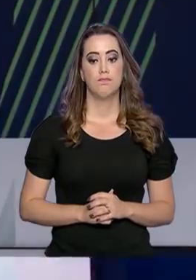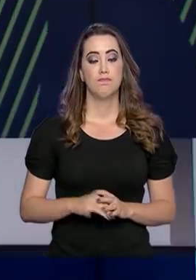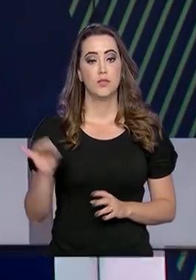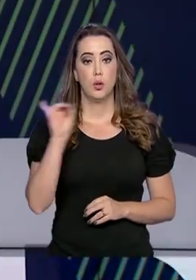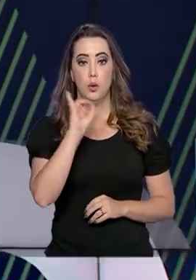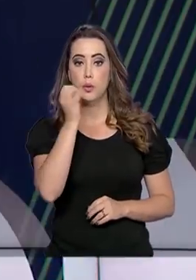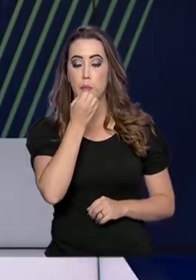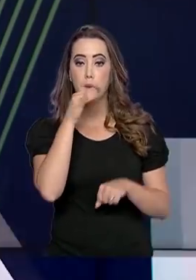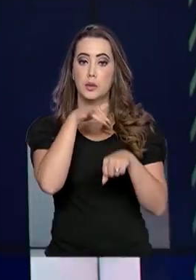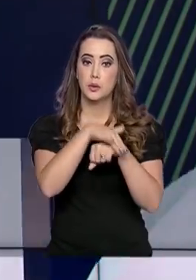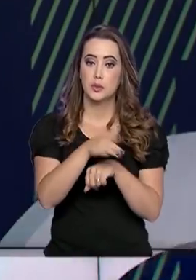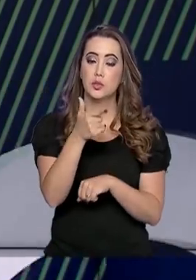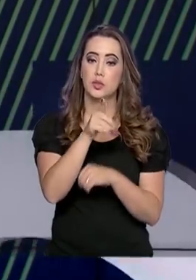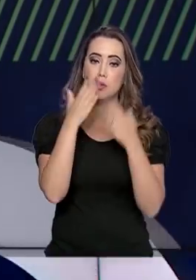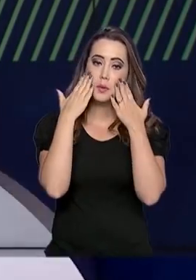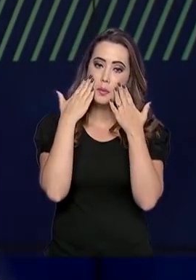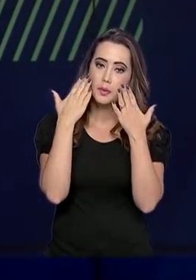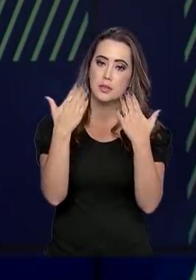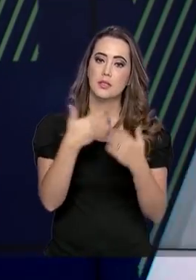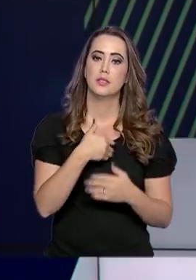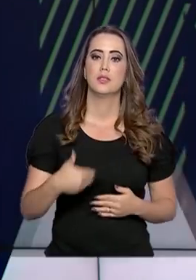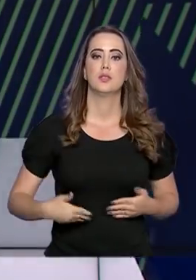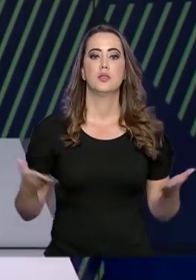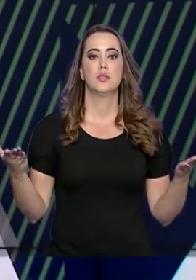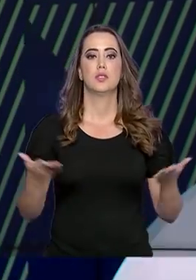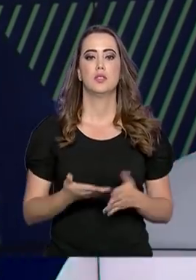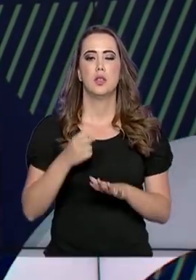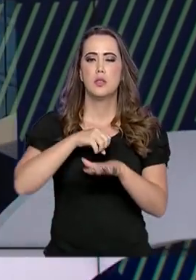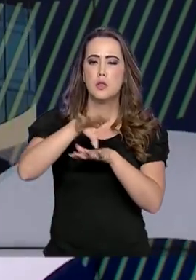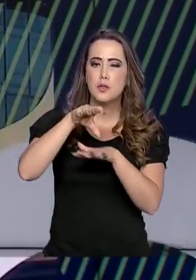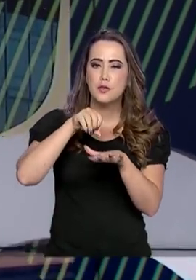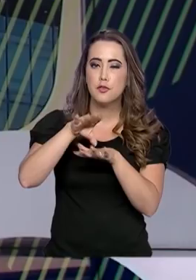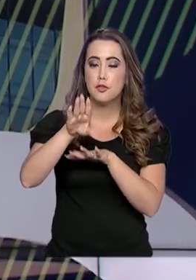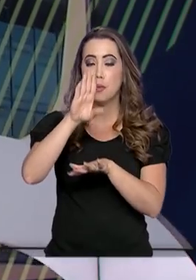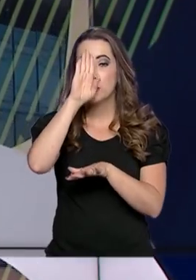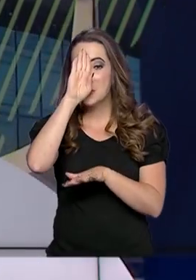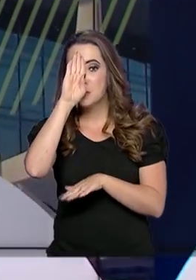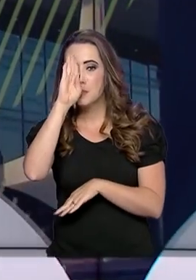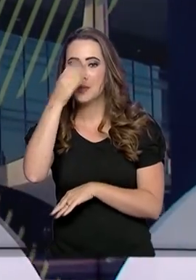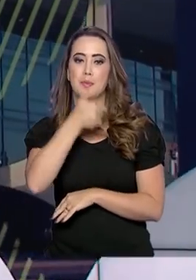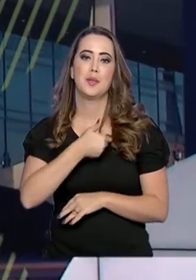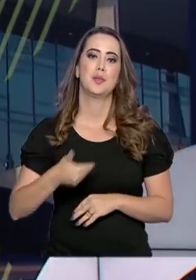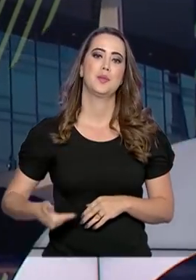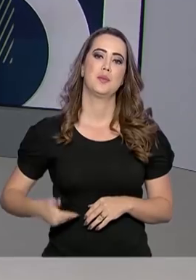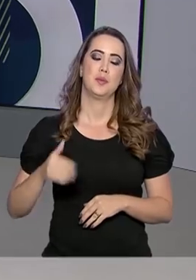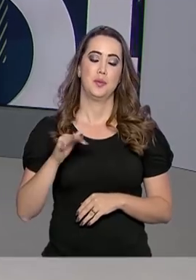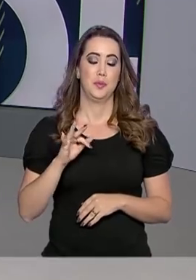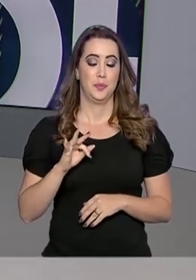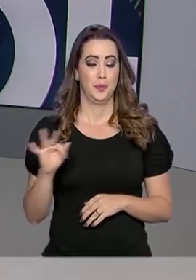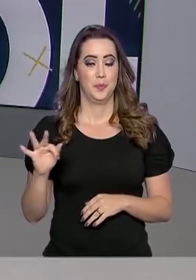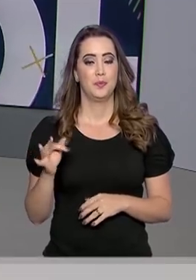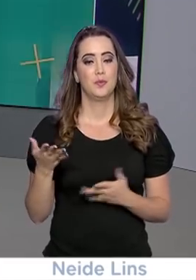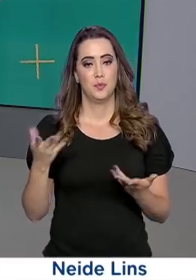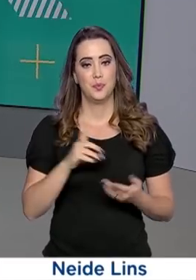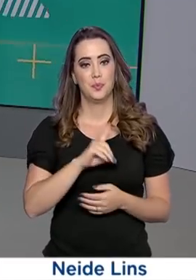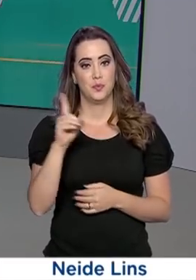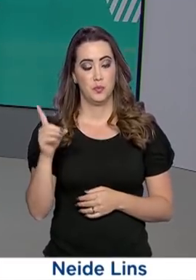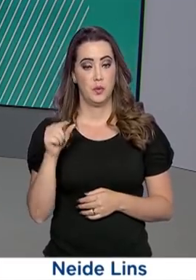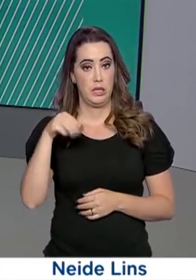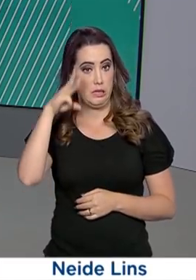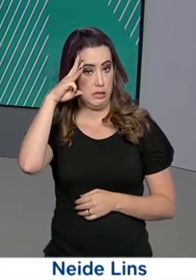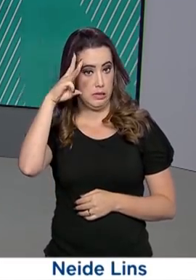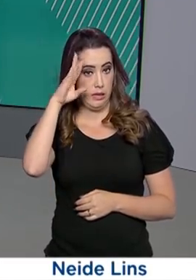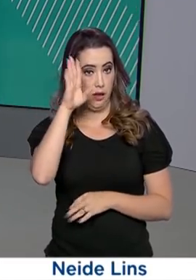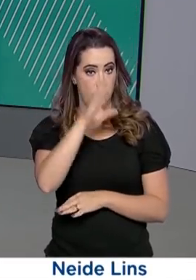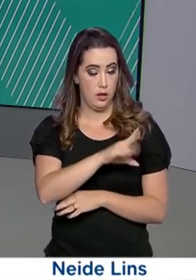Olá, boa noite. Já estamos de volta com o Governo Agora e as principais notícias que movimentam o dia. Nesta terça-feira à